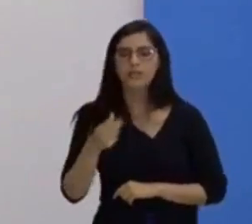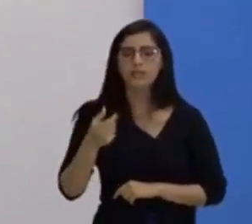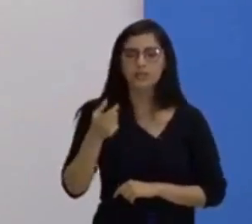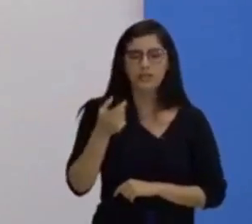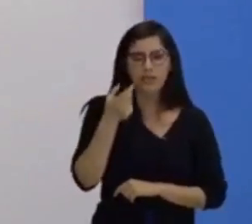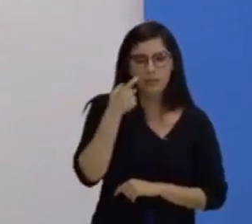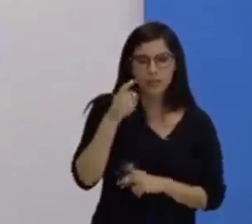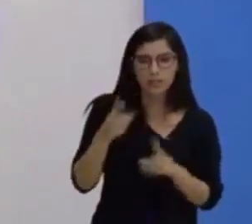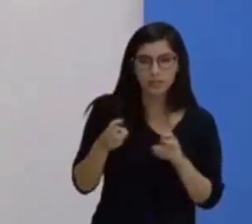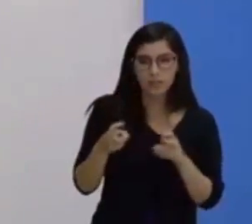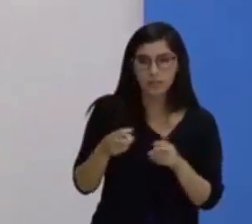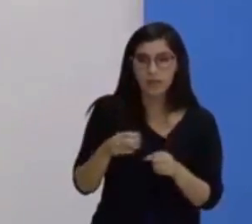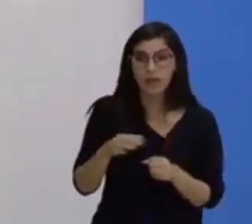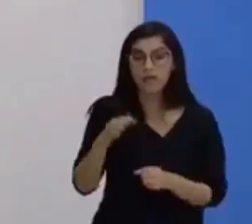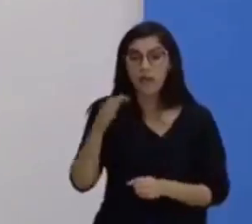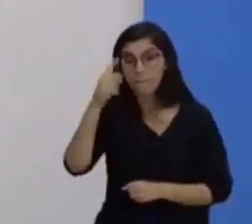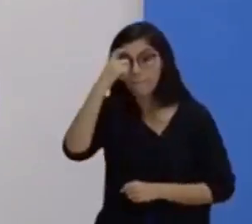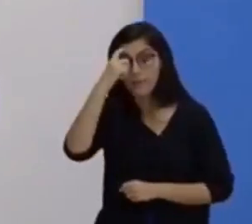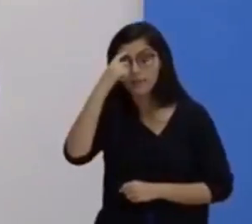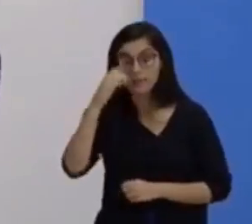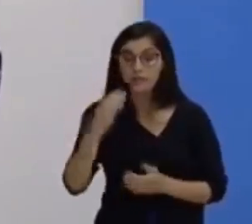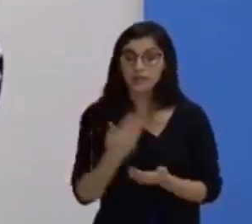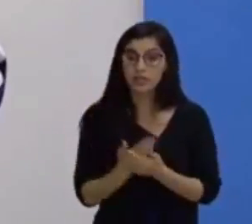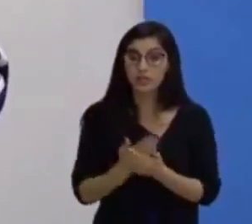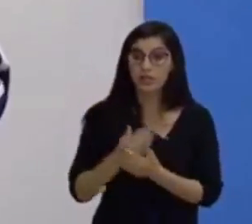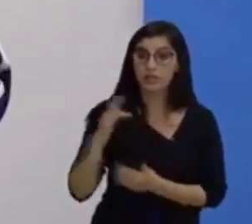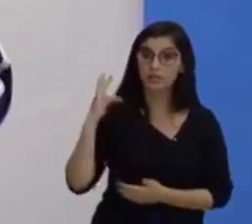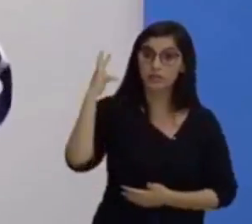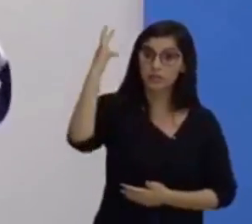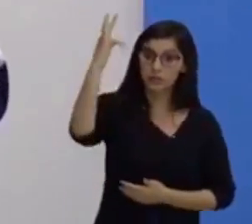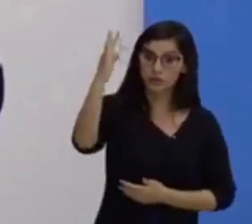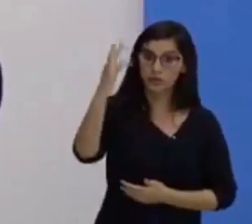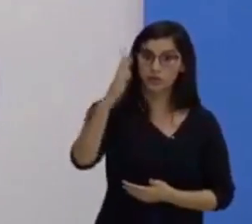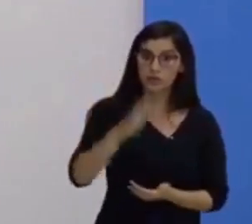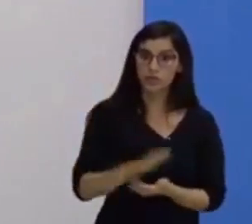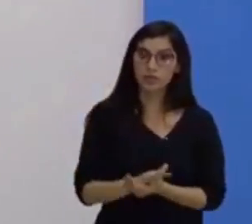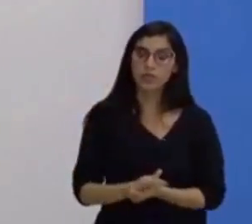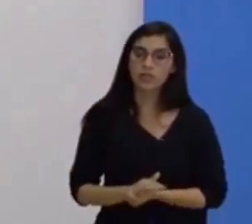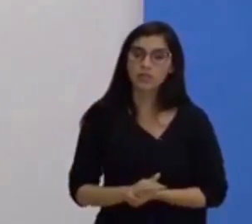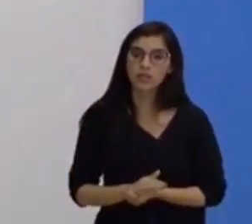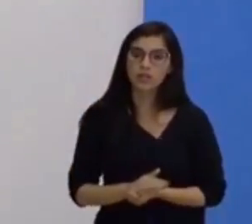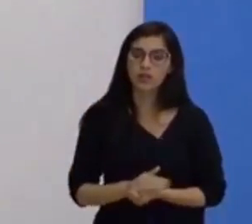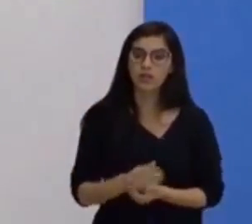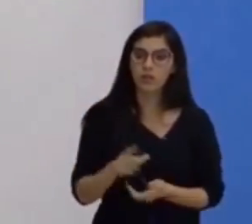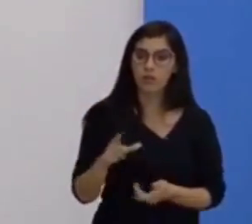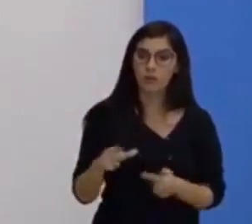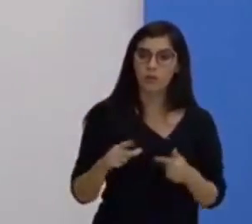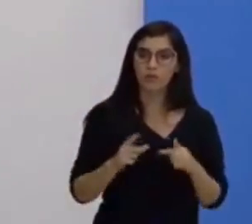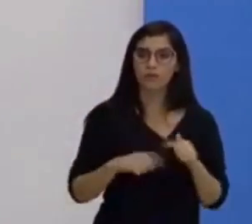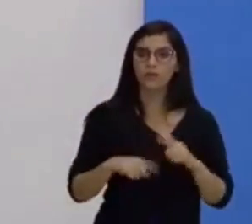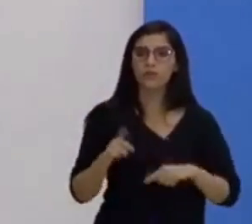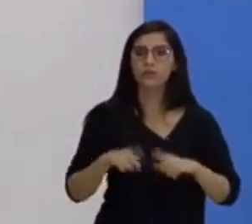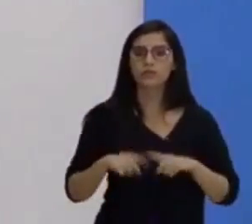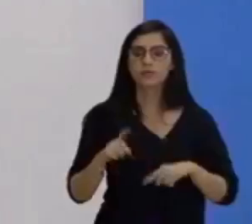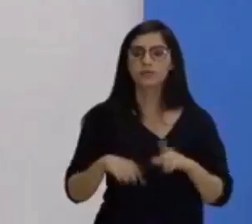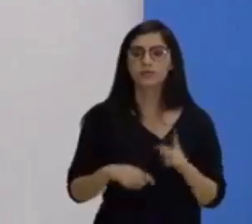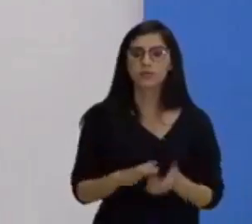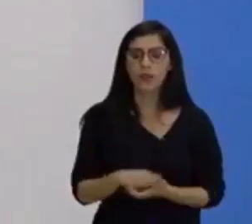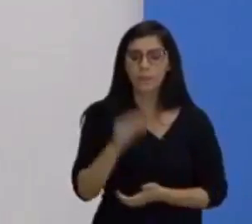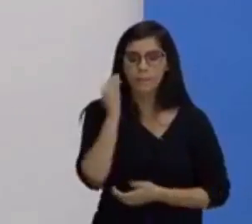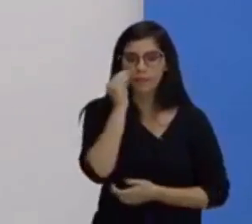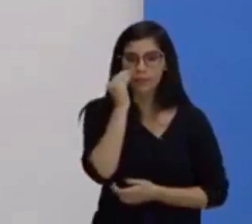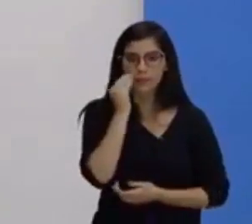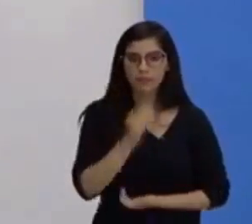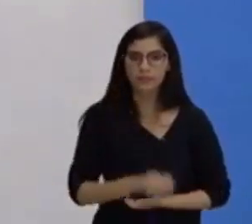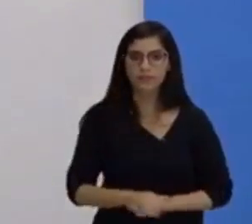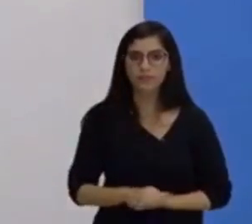futuras. A nossa próxima aula e até mesmo as seguintes. Eu vou pegar esse objeto, presta atenção só um pouquinho agora.